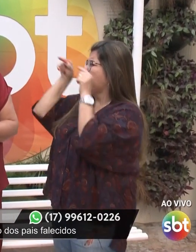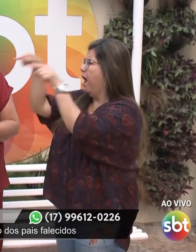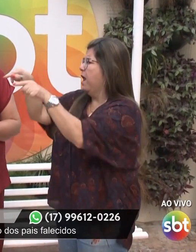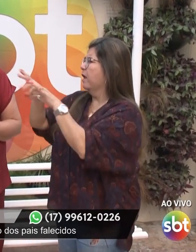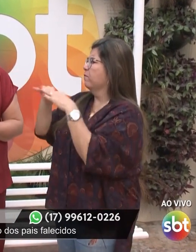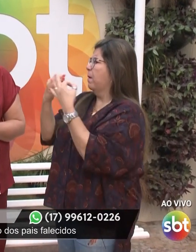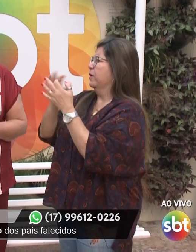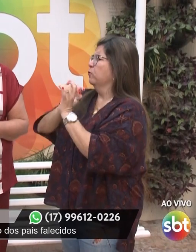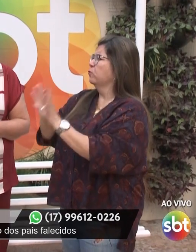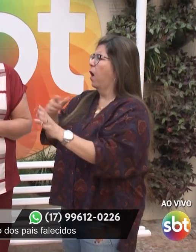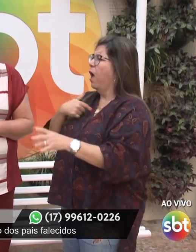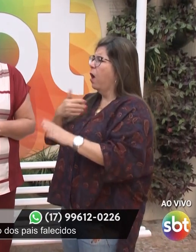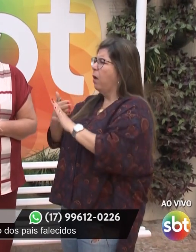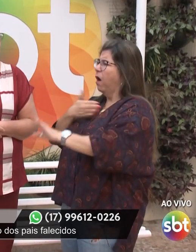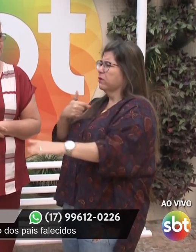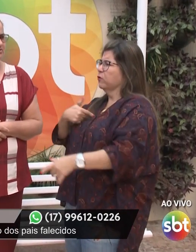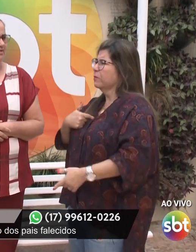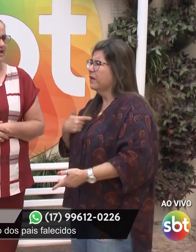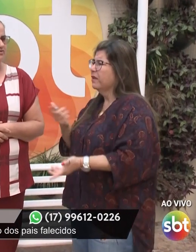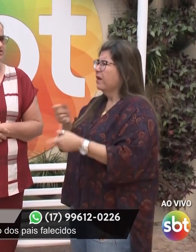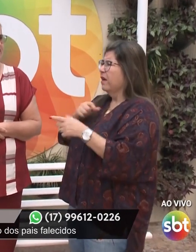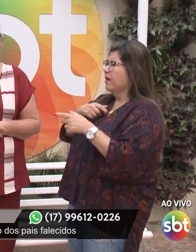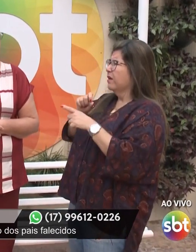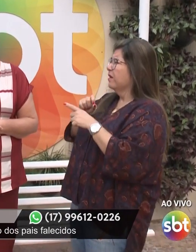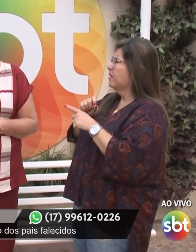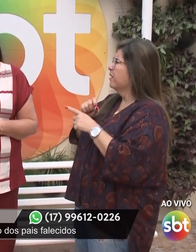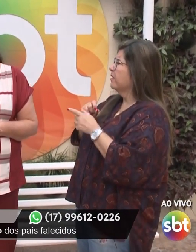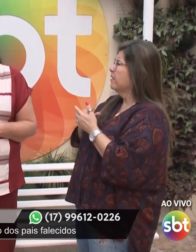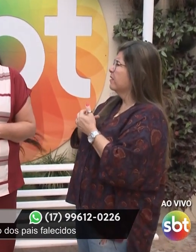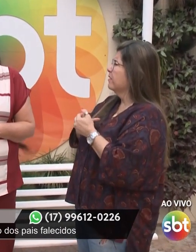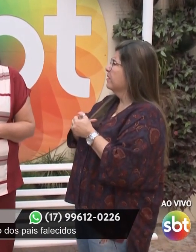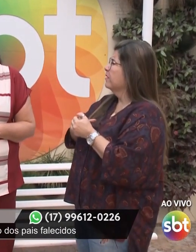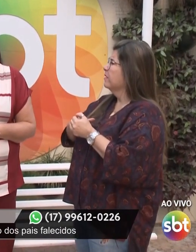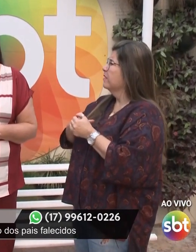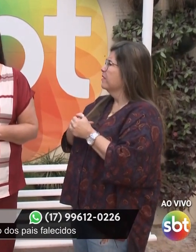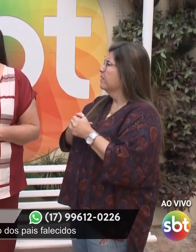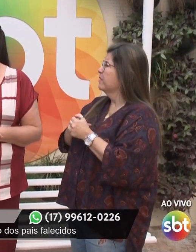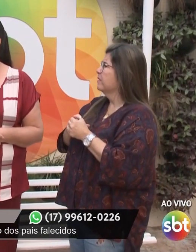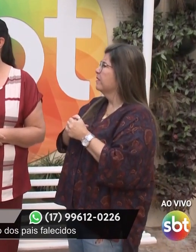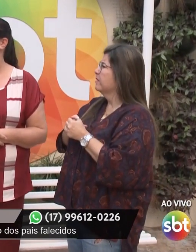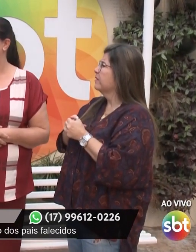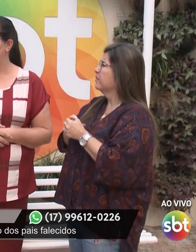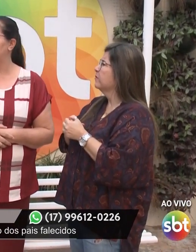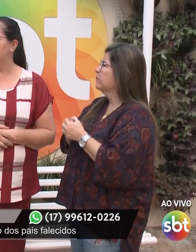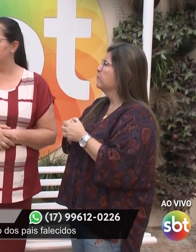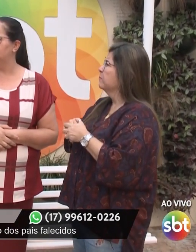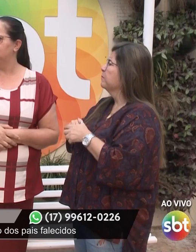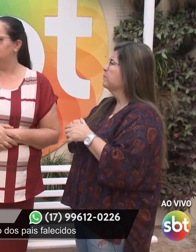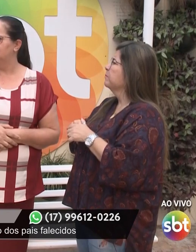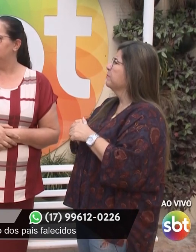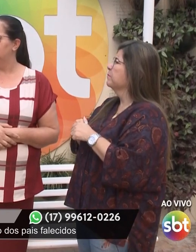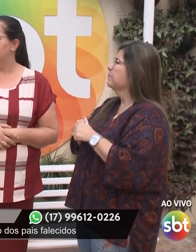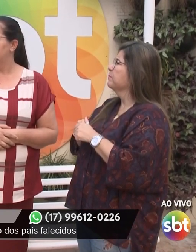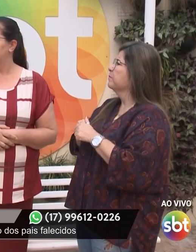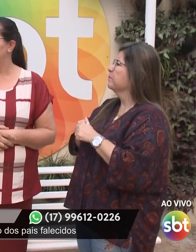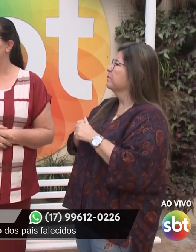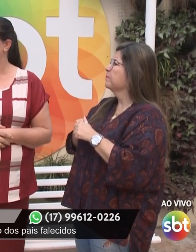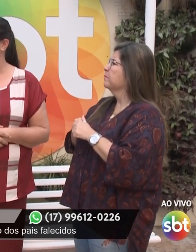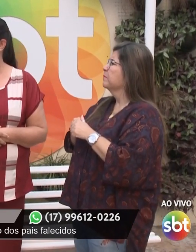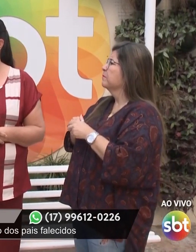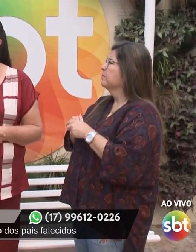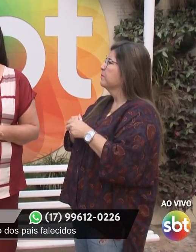também, de pessoas que têm usufruído dos meus documentos. Usaram os documentos dela, claro, porque eu estou entendendo, né? O TID,